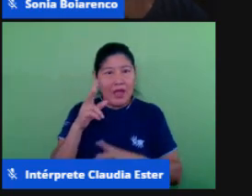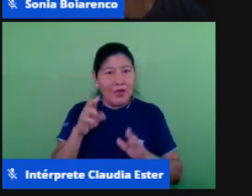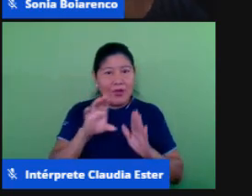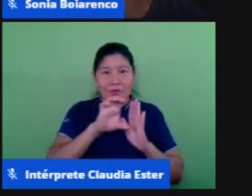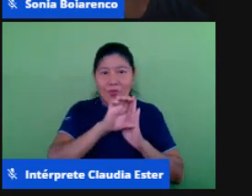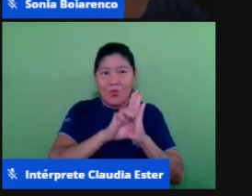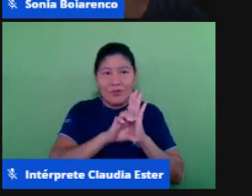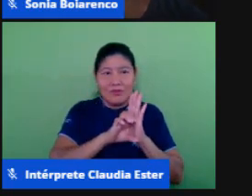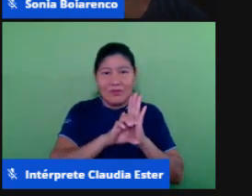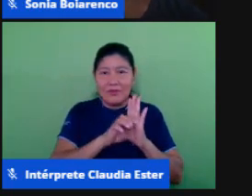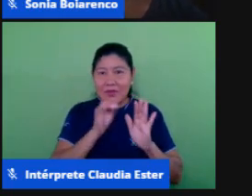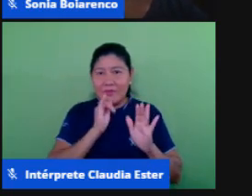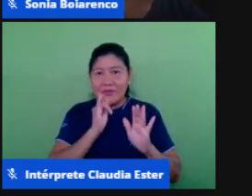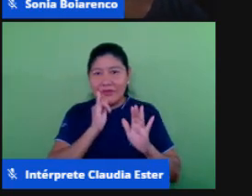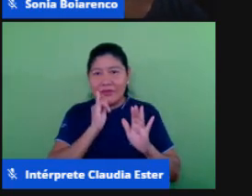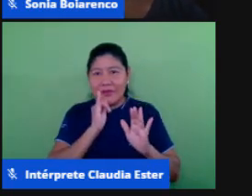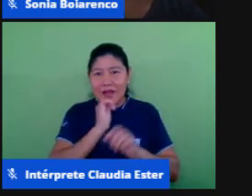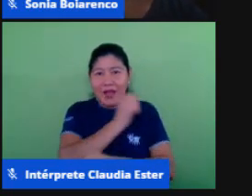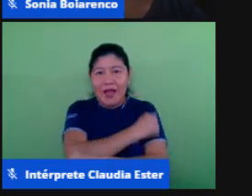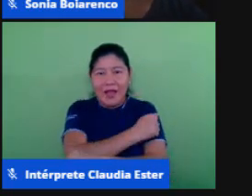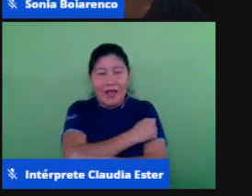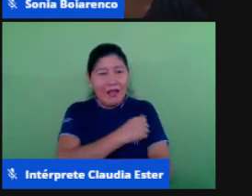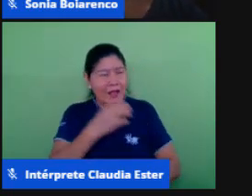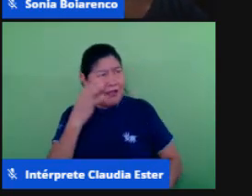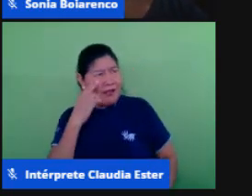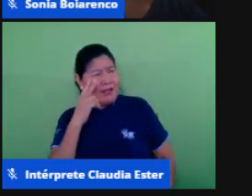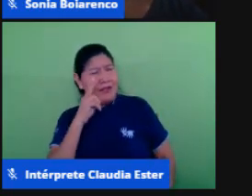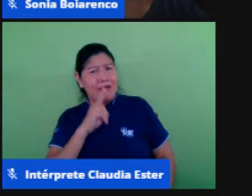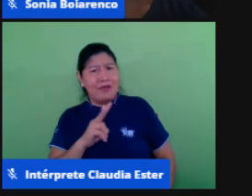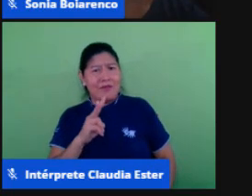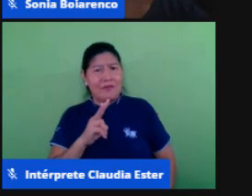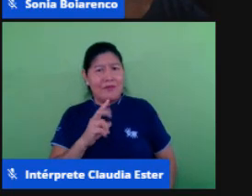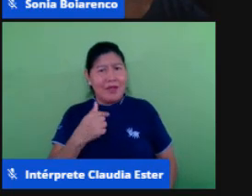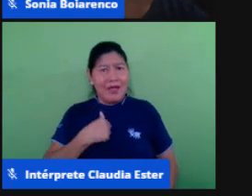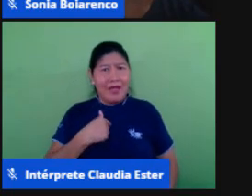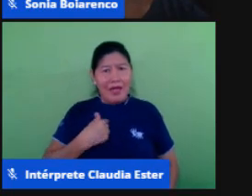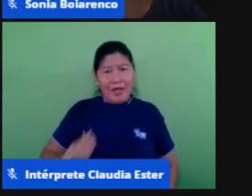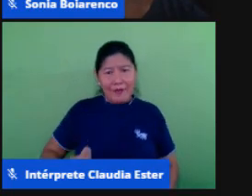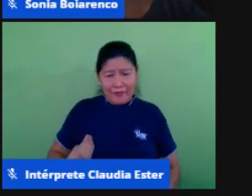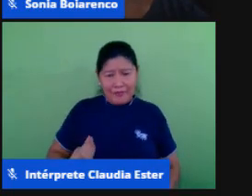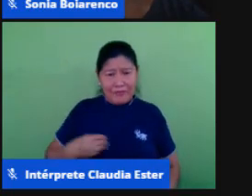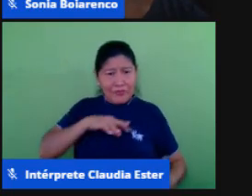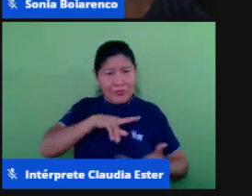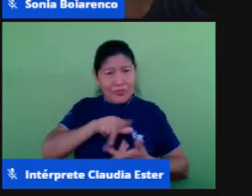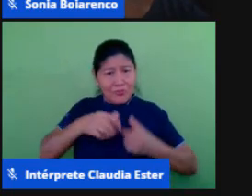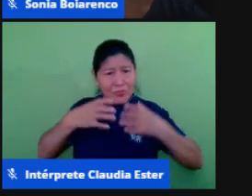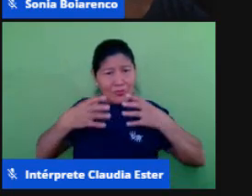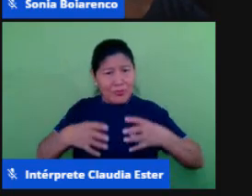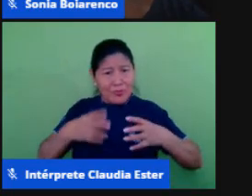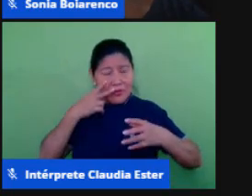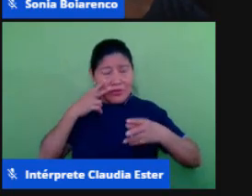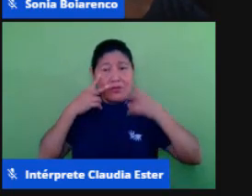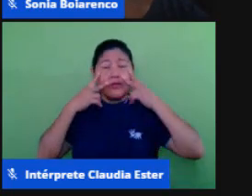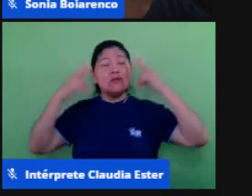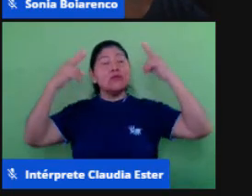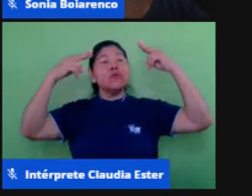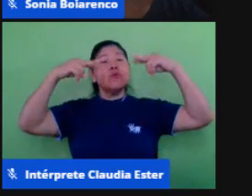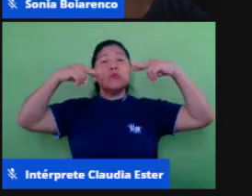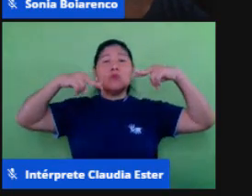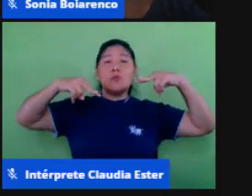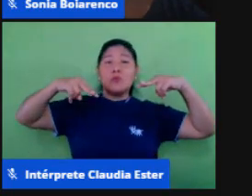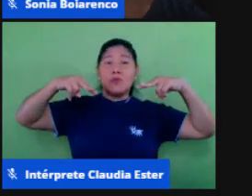especificamente fazer com que o aluno entenda qual é o seu lugar no mundo então partindo de um panorama amplo